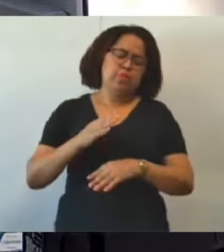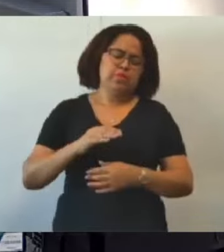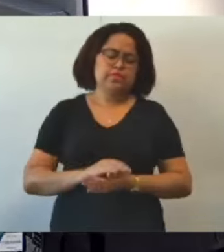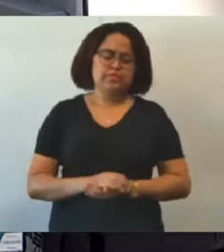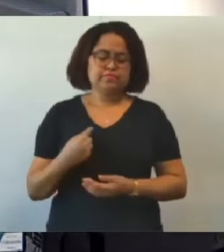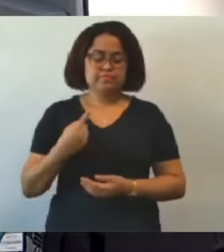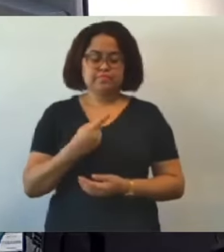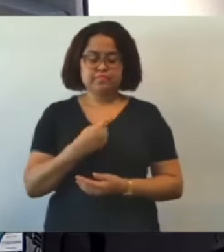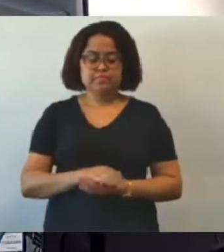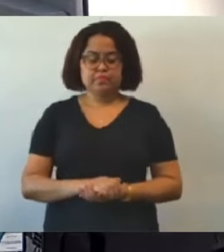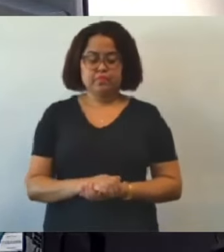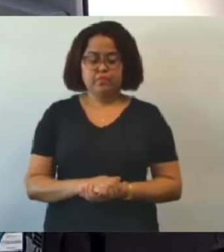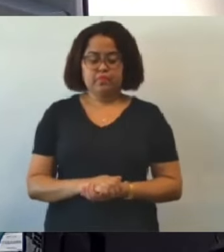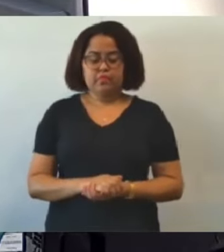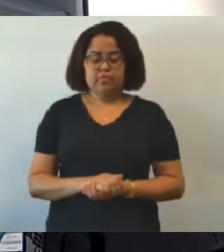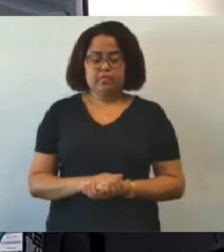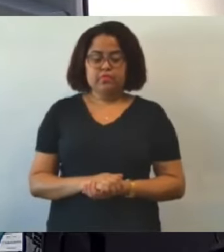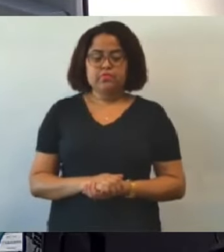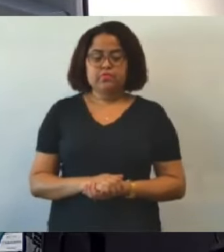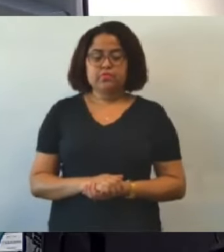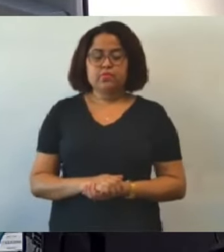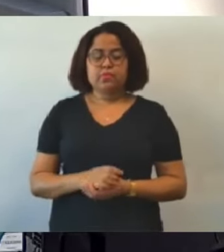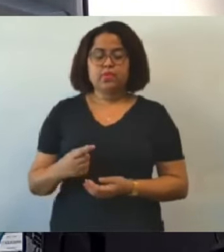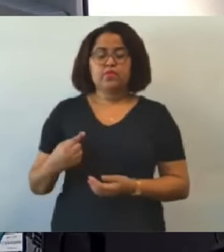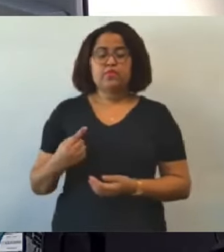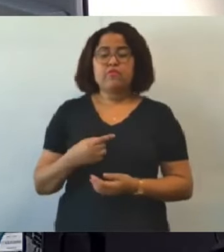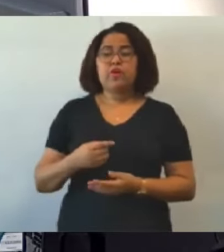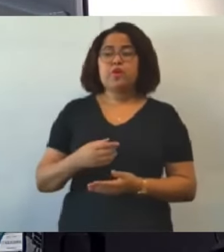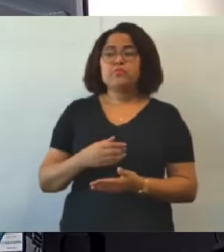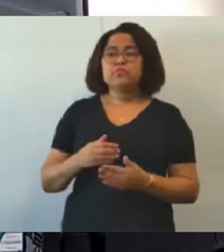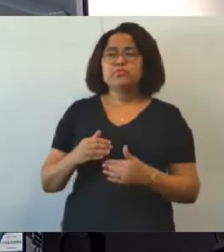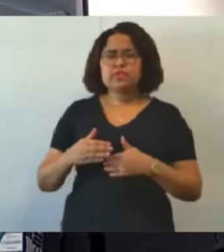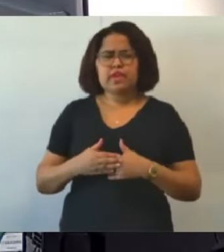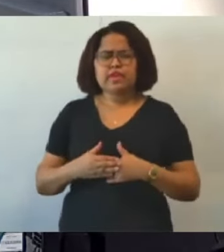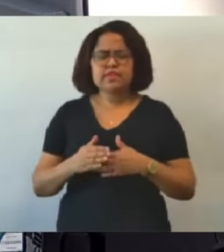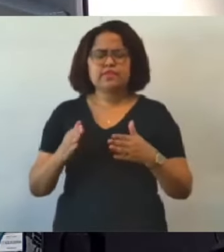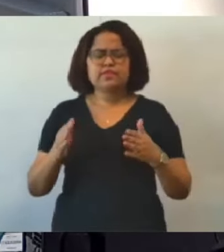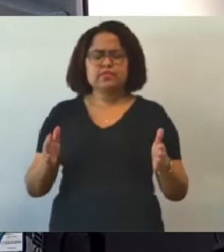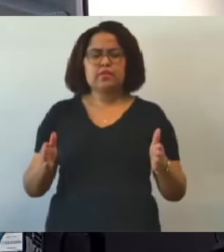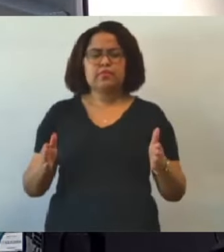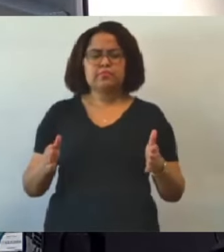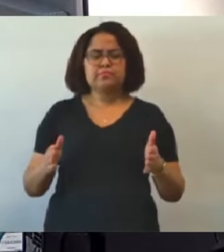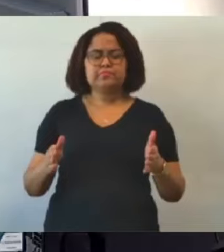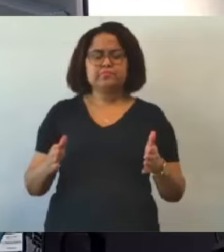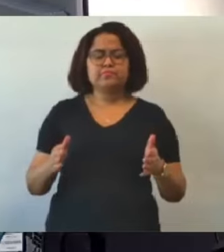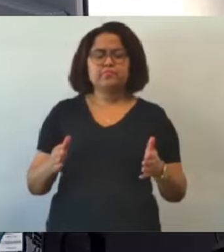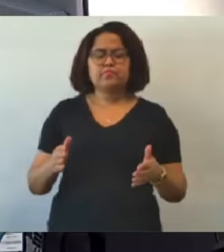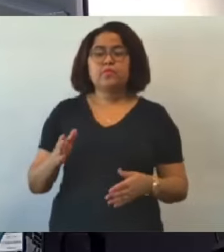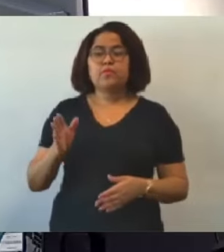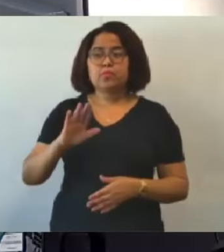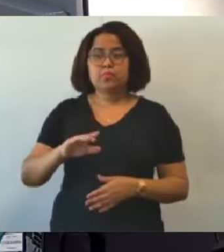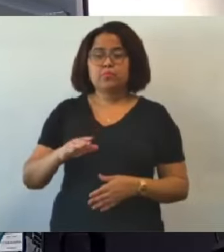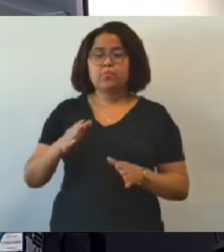Olha, nós vamos iniciar. Pode passar, por gentileza.